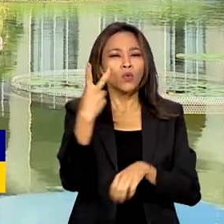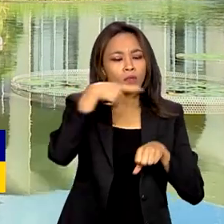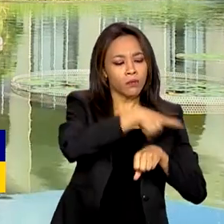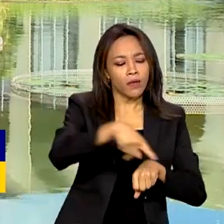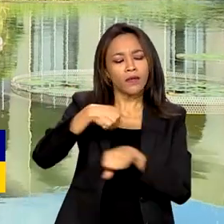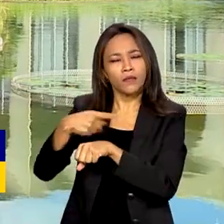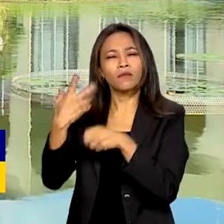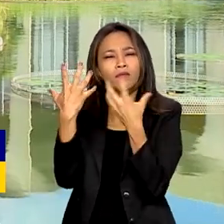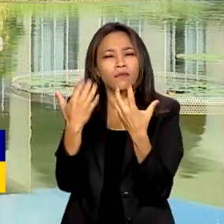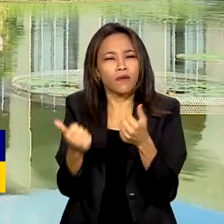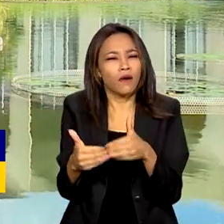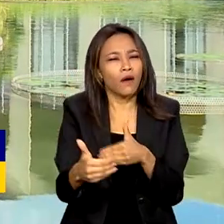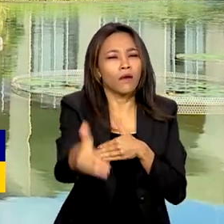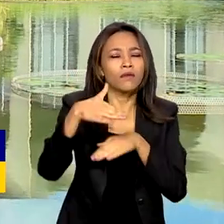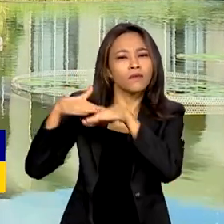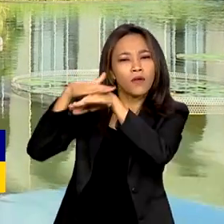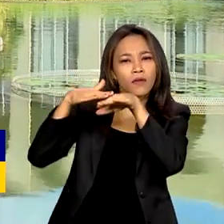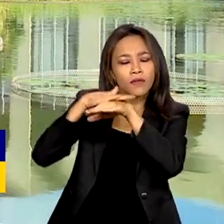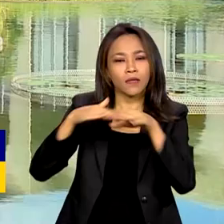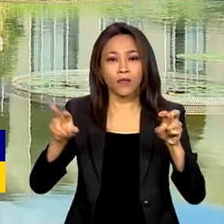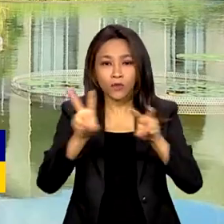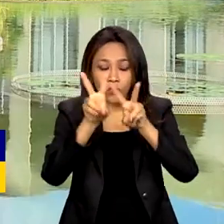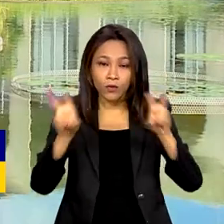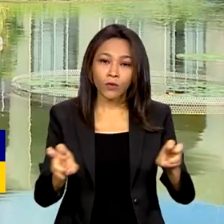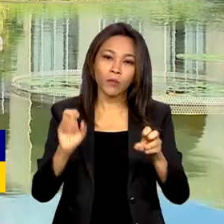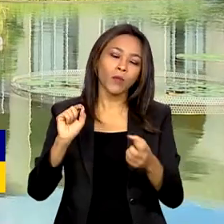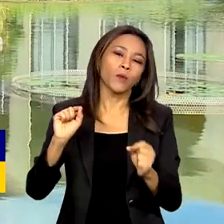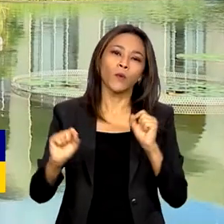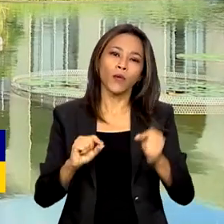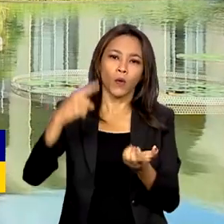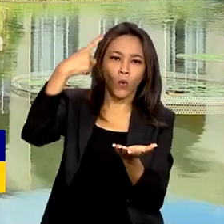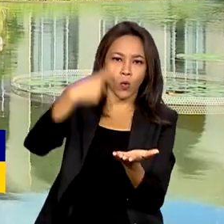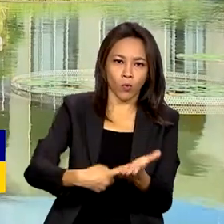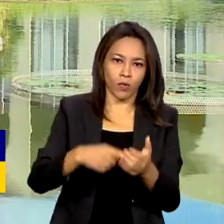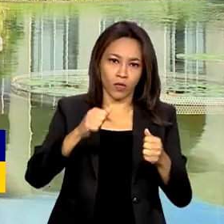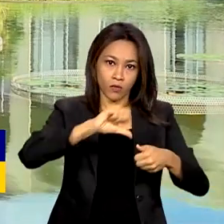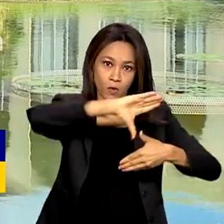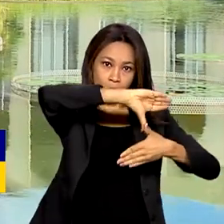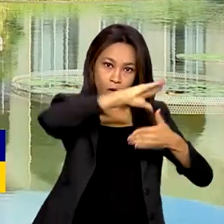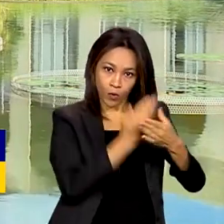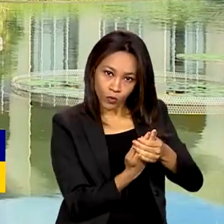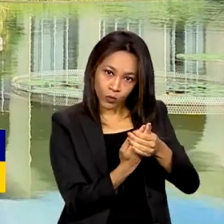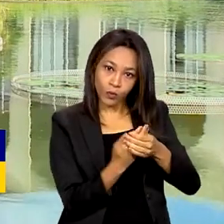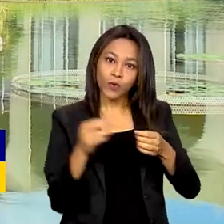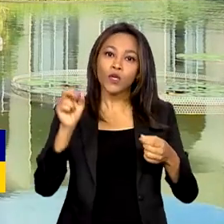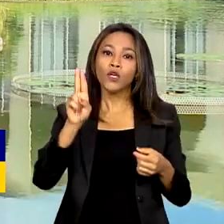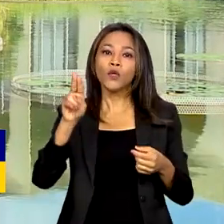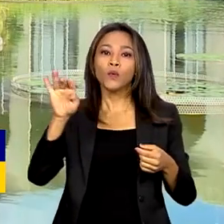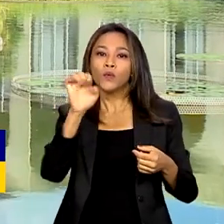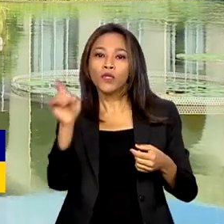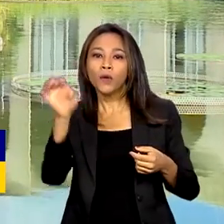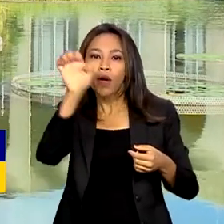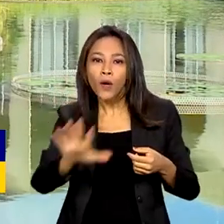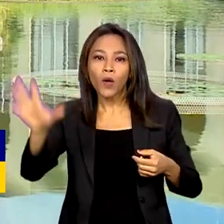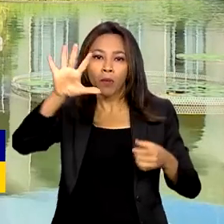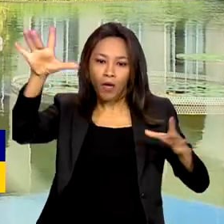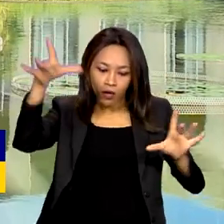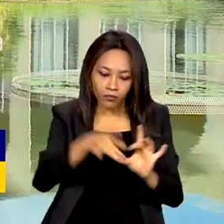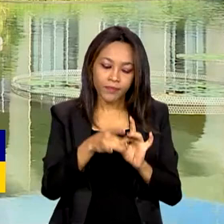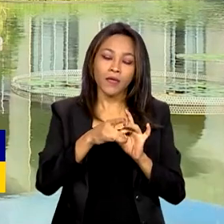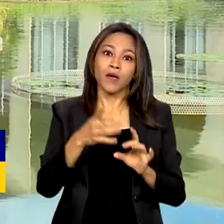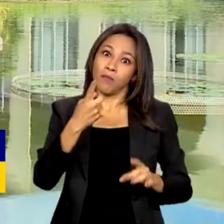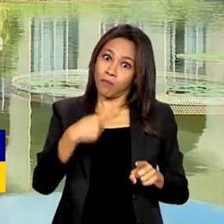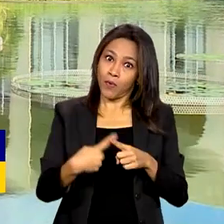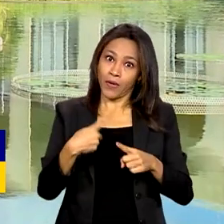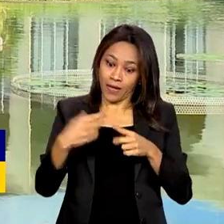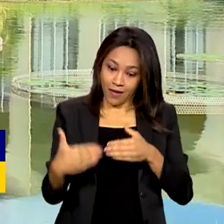ainda sobre as expectativas para a realização do acordo Mercosul-União Europeia, já que a Espanha vai presidir o Conselho Europeu